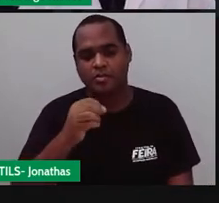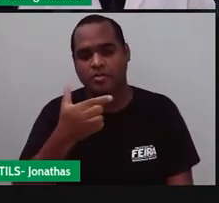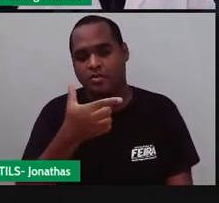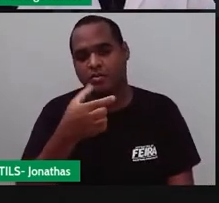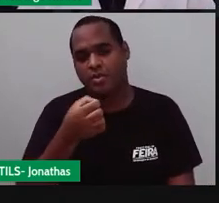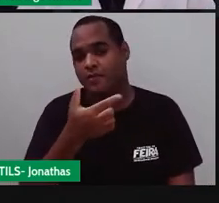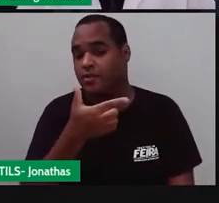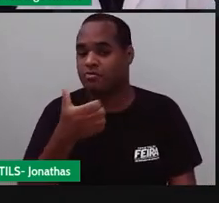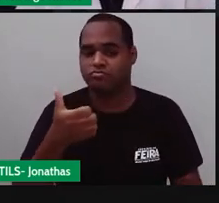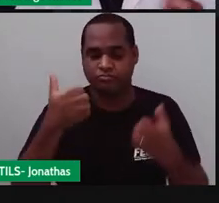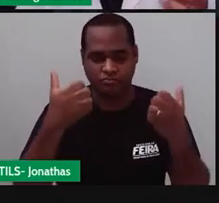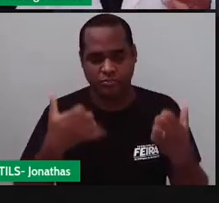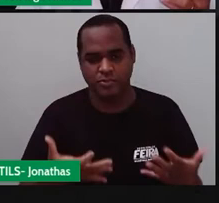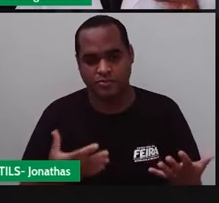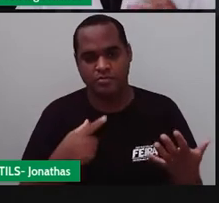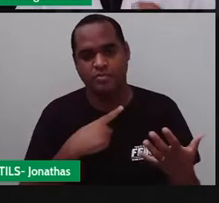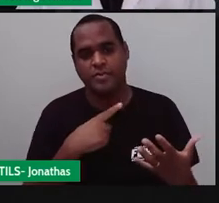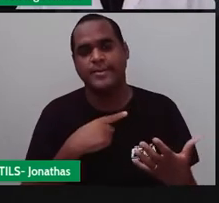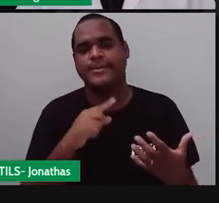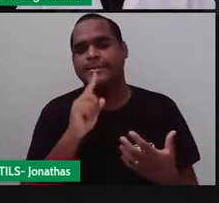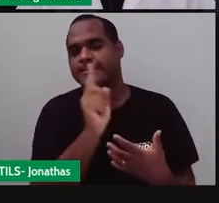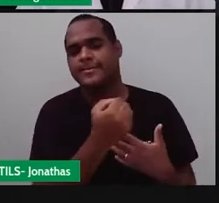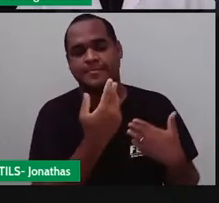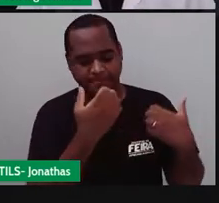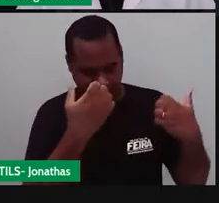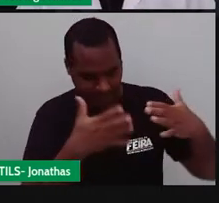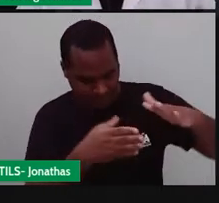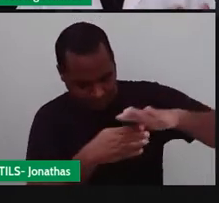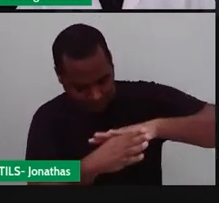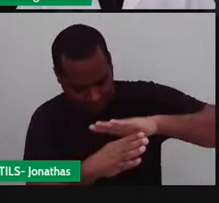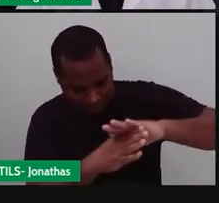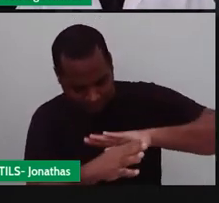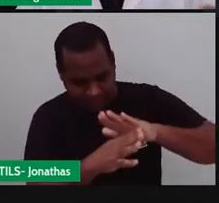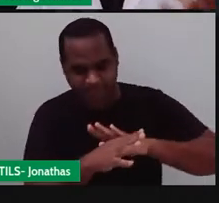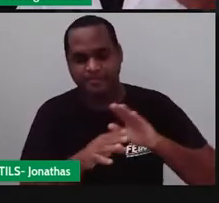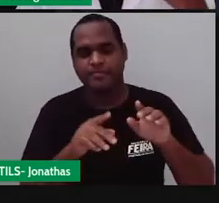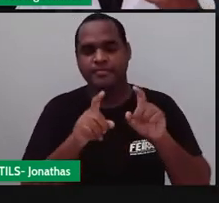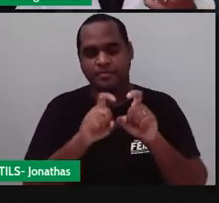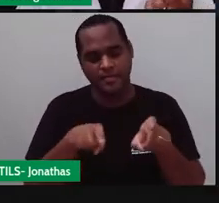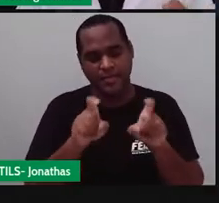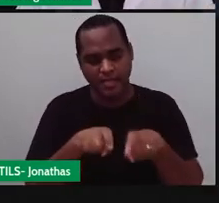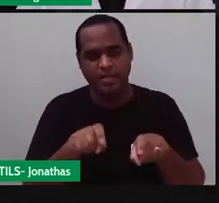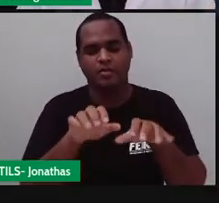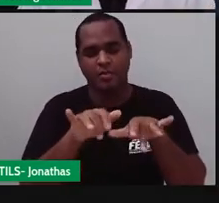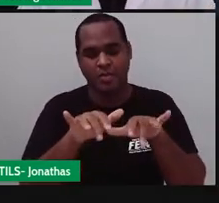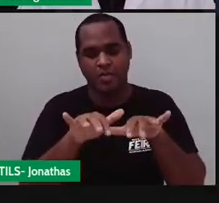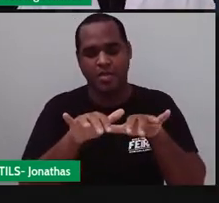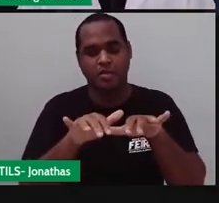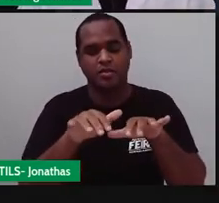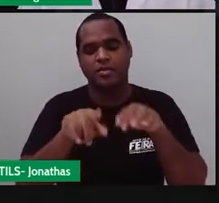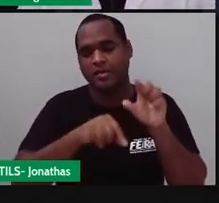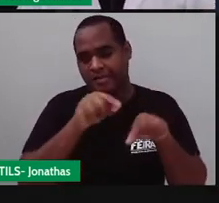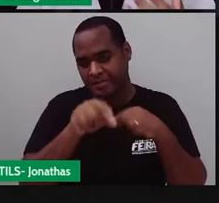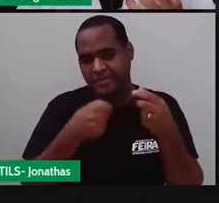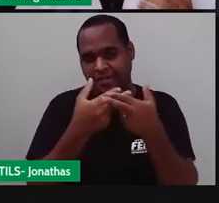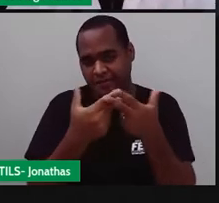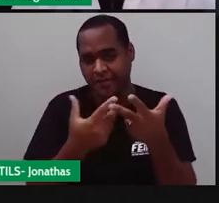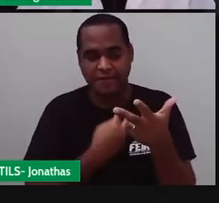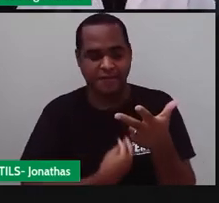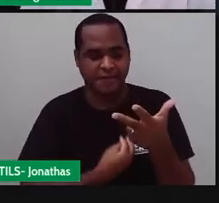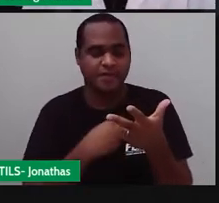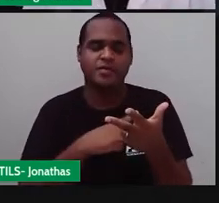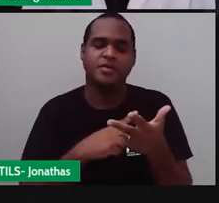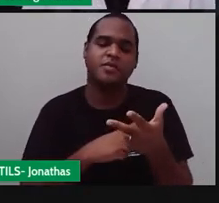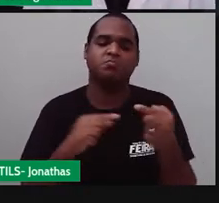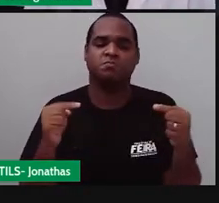tá? Então, acessando essa fonte, esse site, a gente consegue ter mais detalhes nisso, mas o que eu